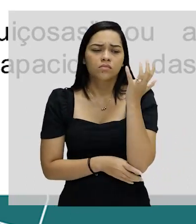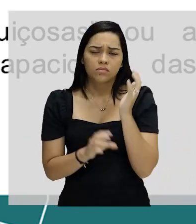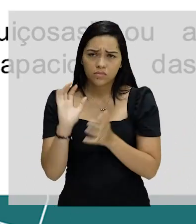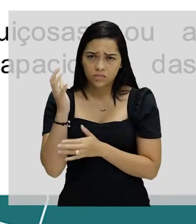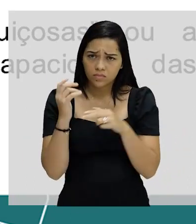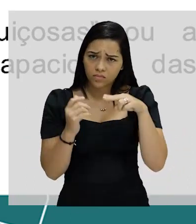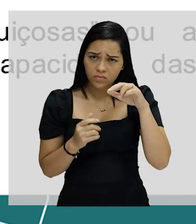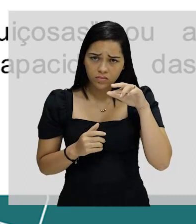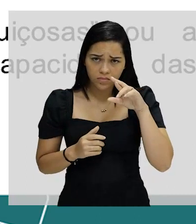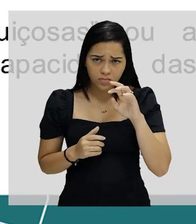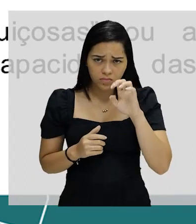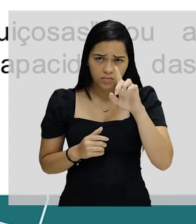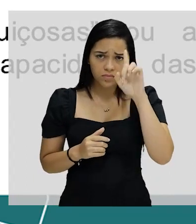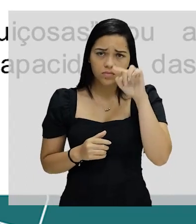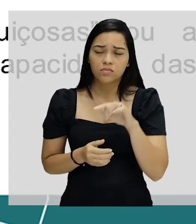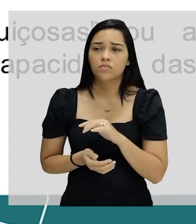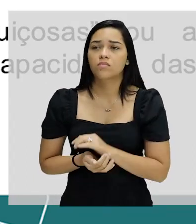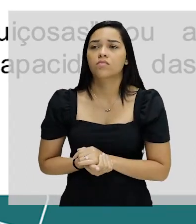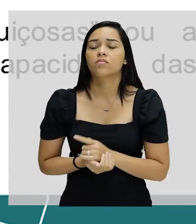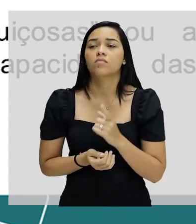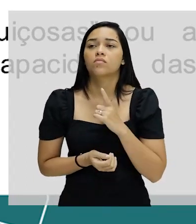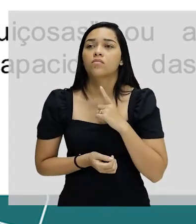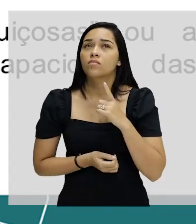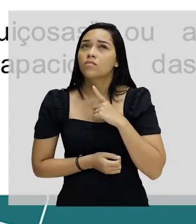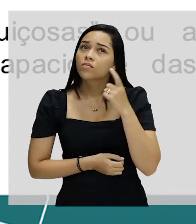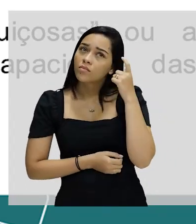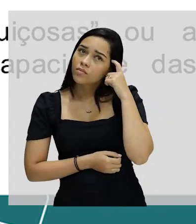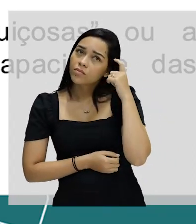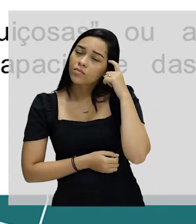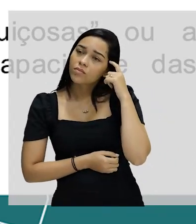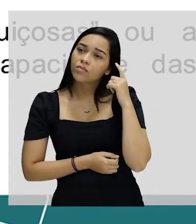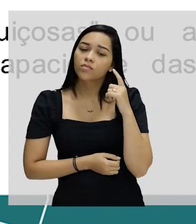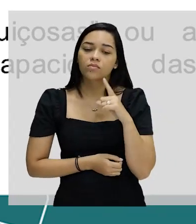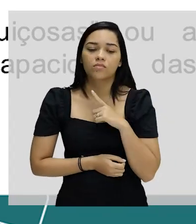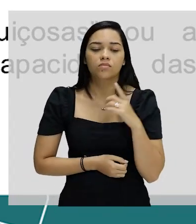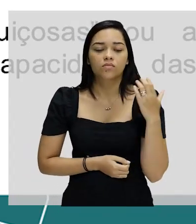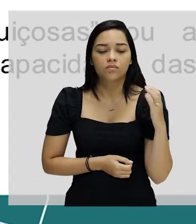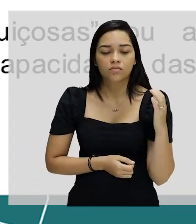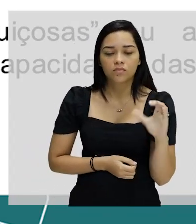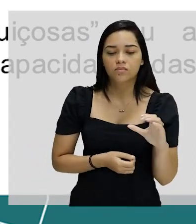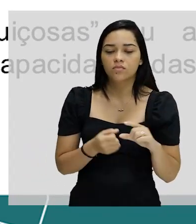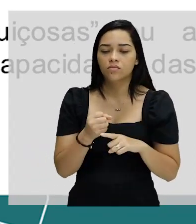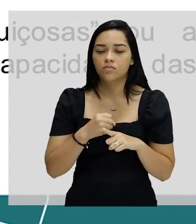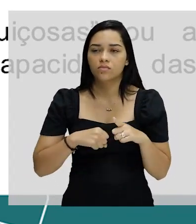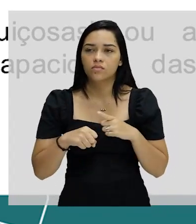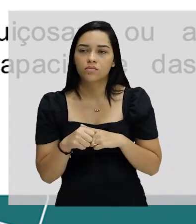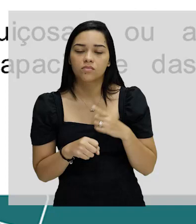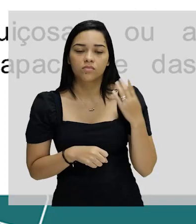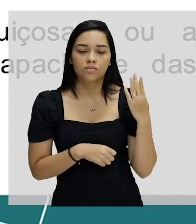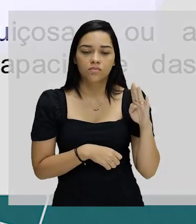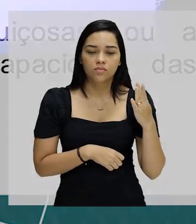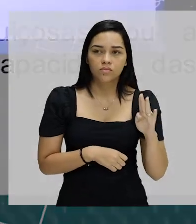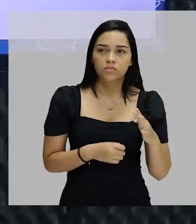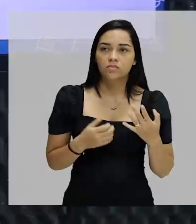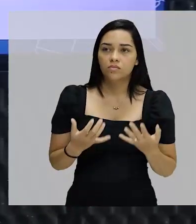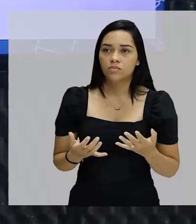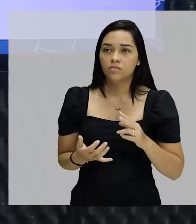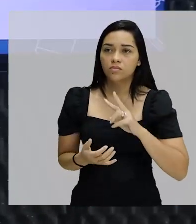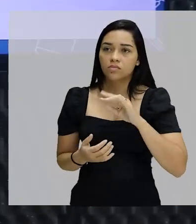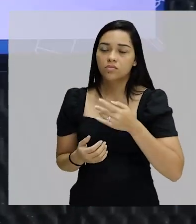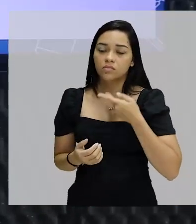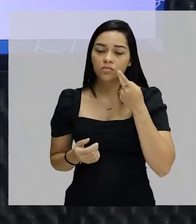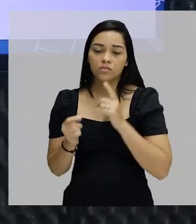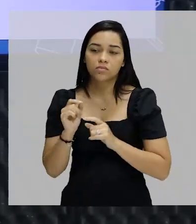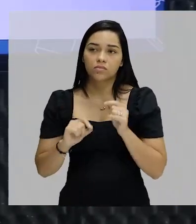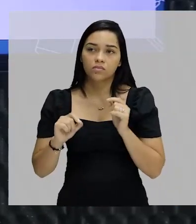Natural. Beleza? Então existem ideias, na ciência, na sociologia, na biologia, que dizem